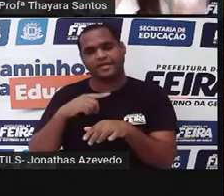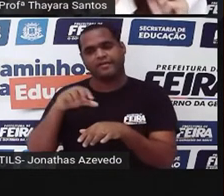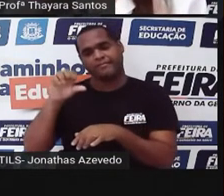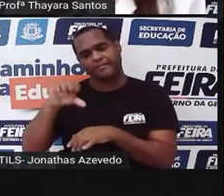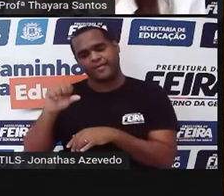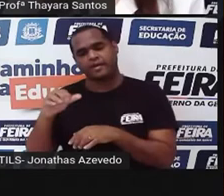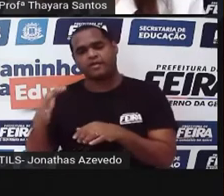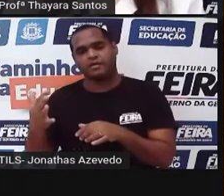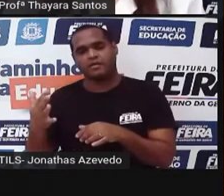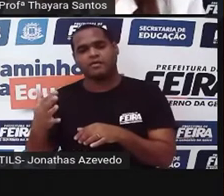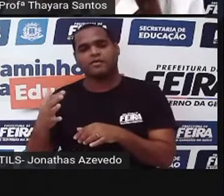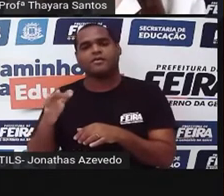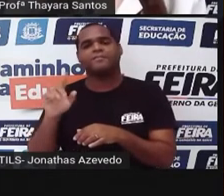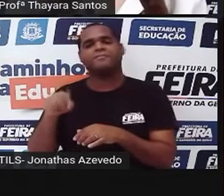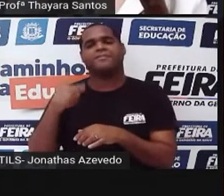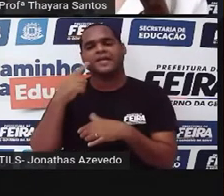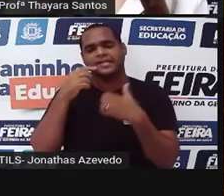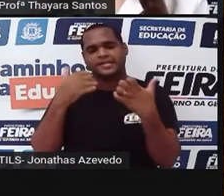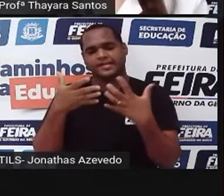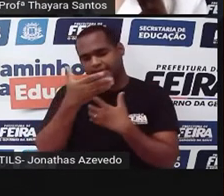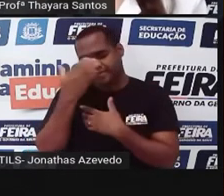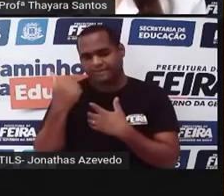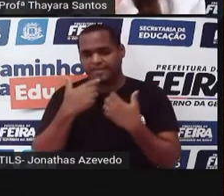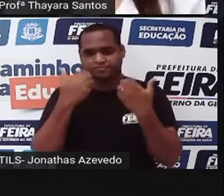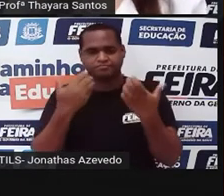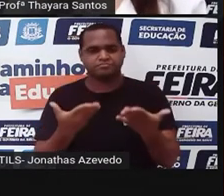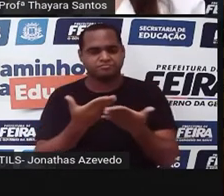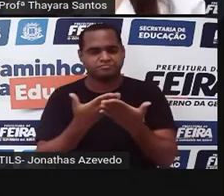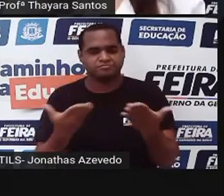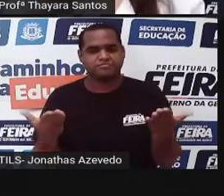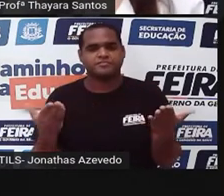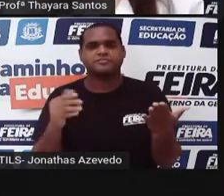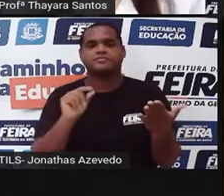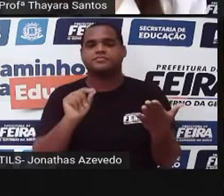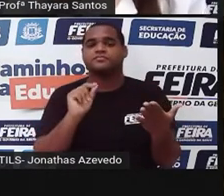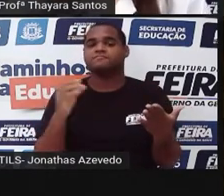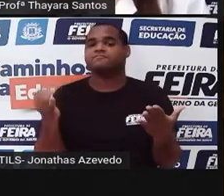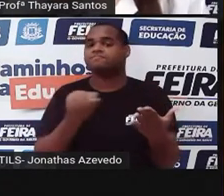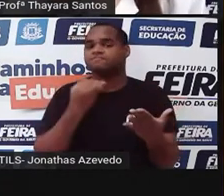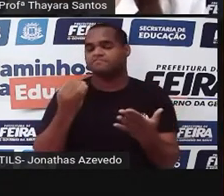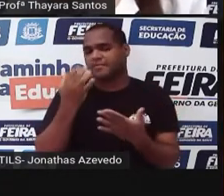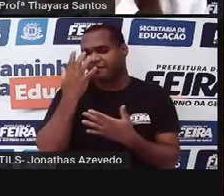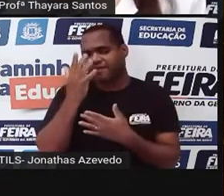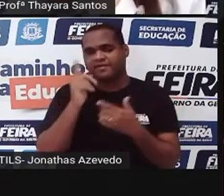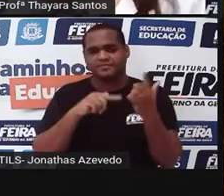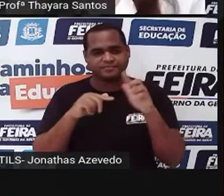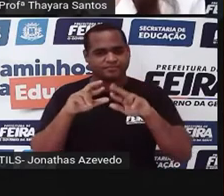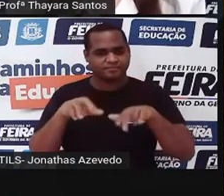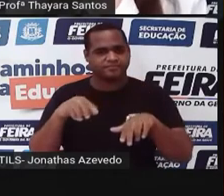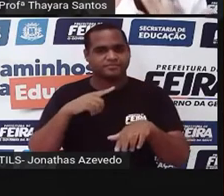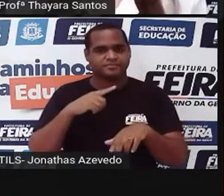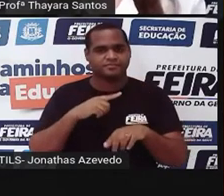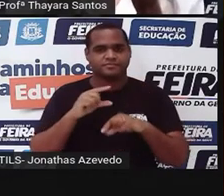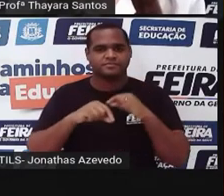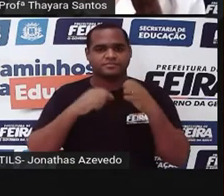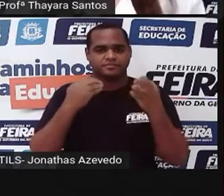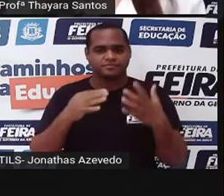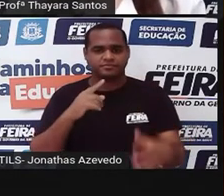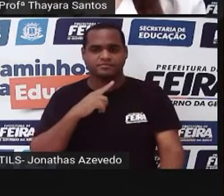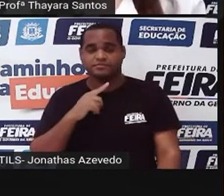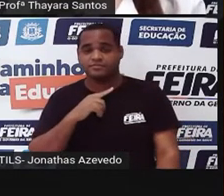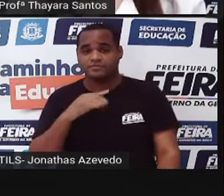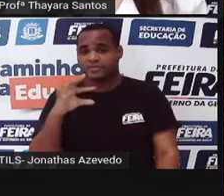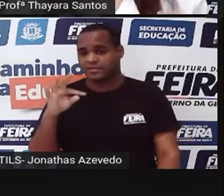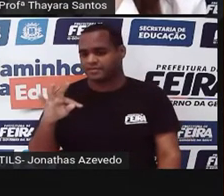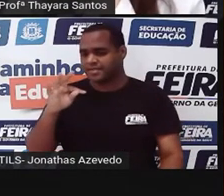transgênico. Uma coisa que eu esqueci de falar para vocês, tem um jeito muito fácil da gente descobrir se um alimento é